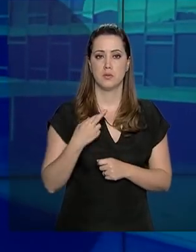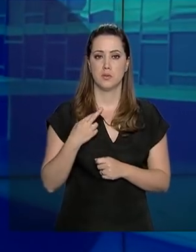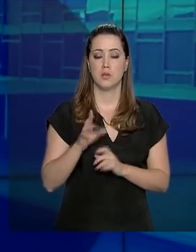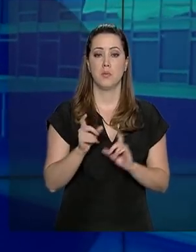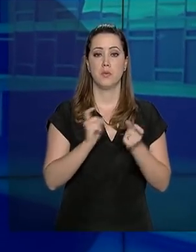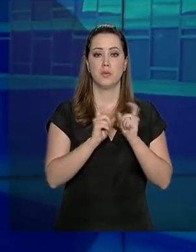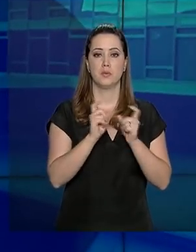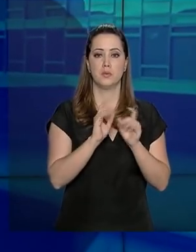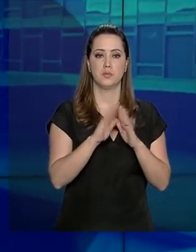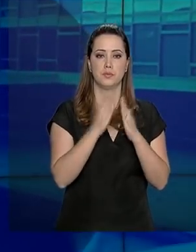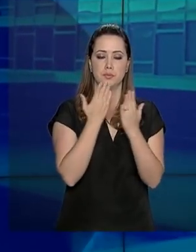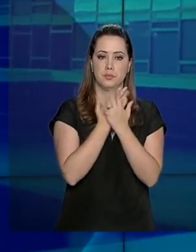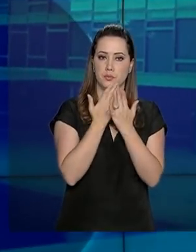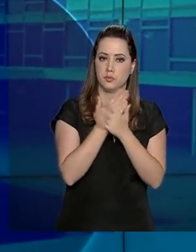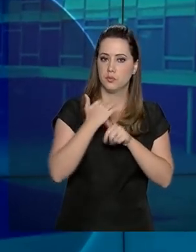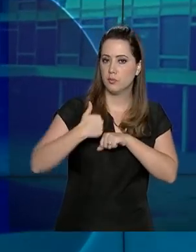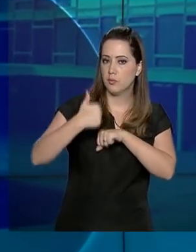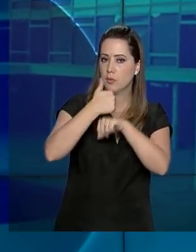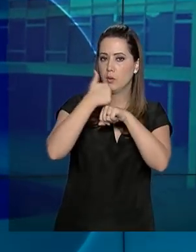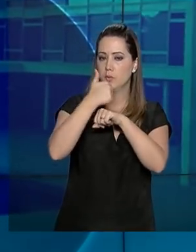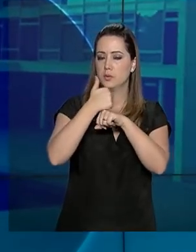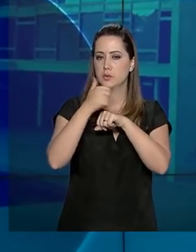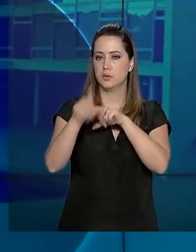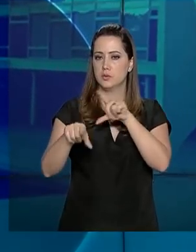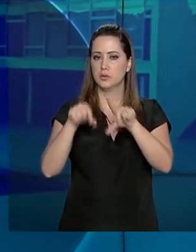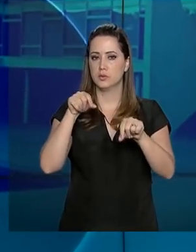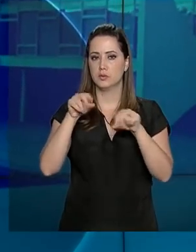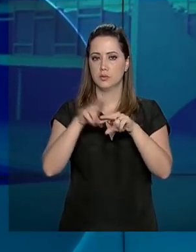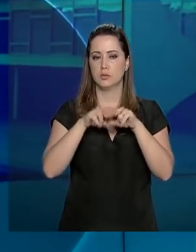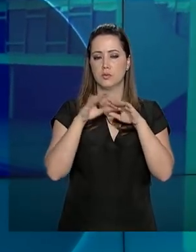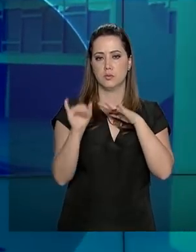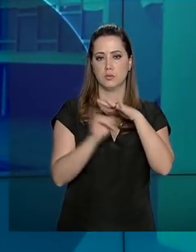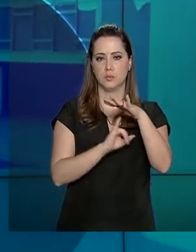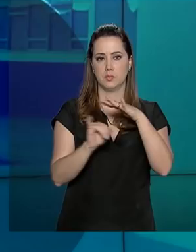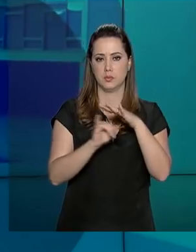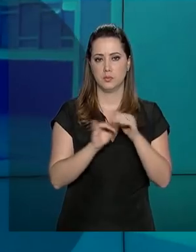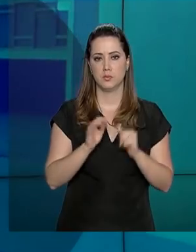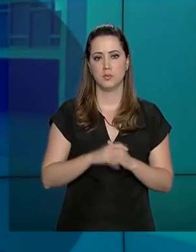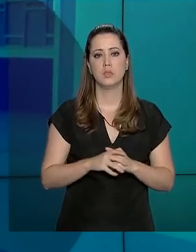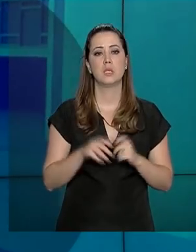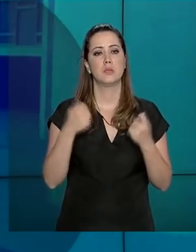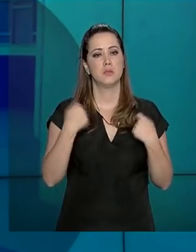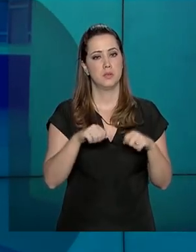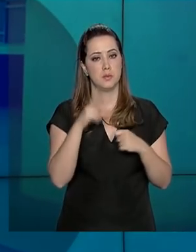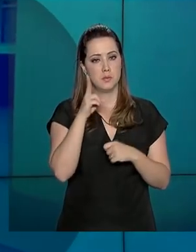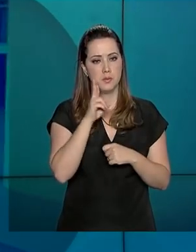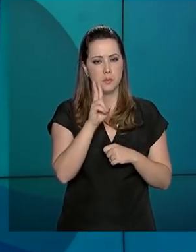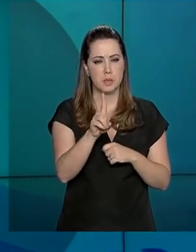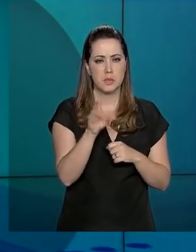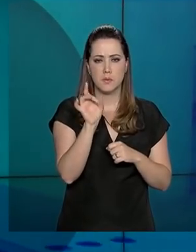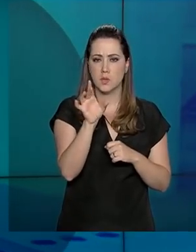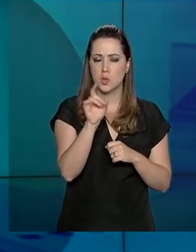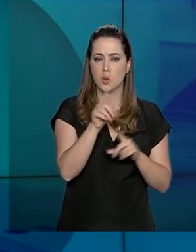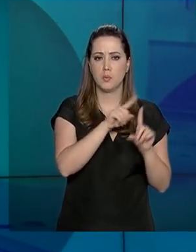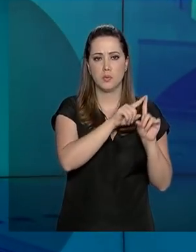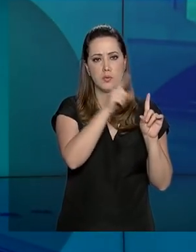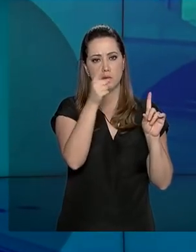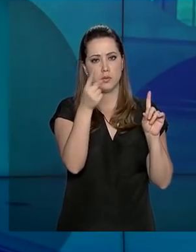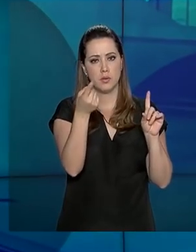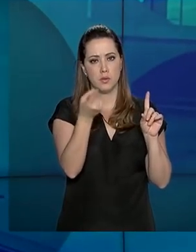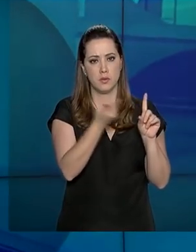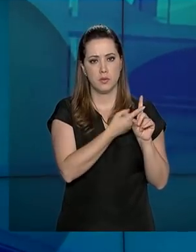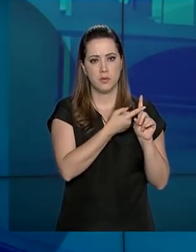respondidas por gestores escolares ou profissionais determinados pelas instituições que devem considerar